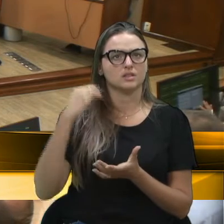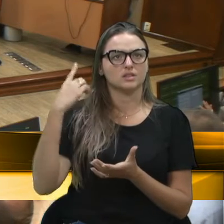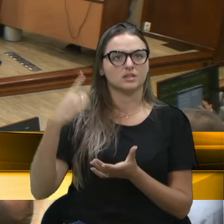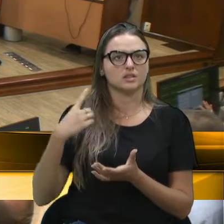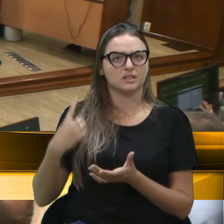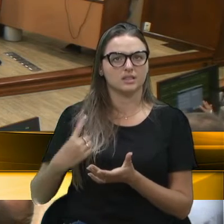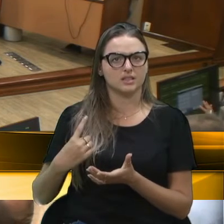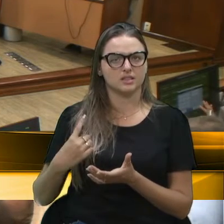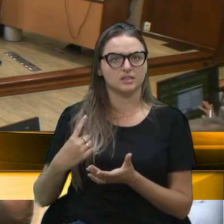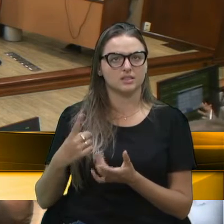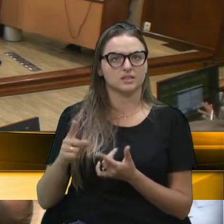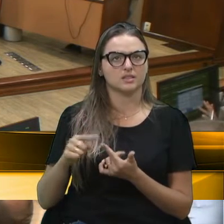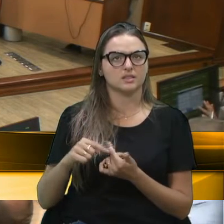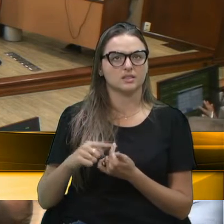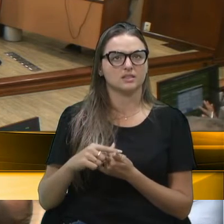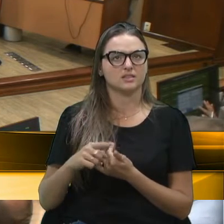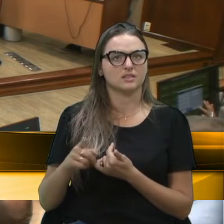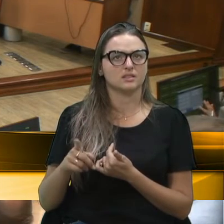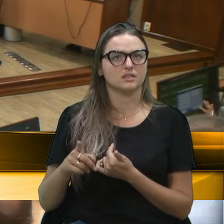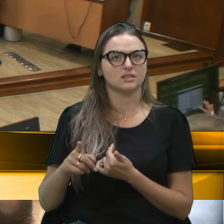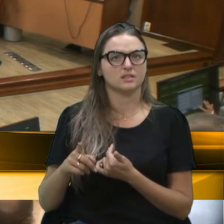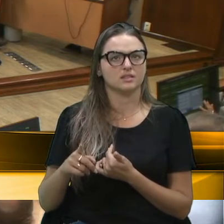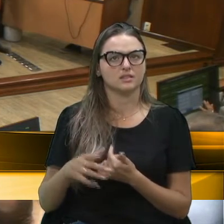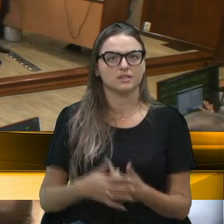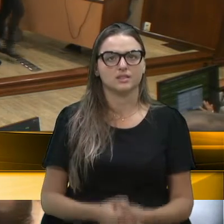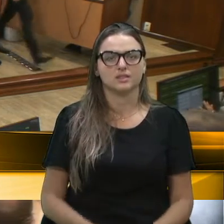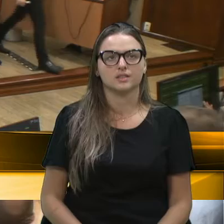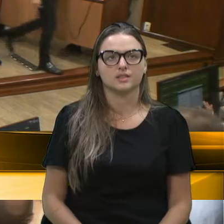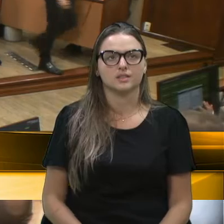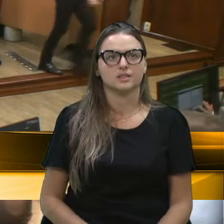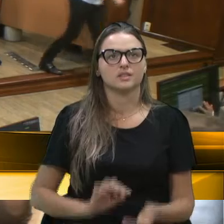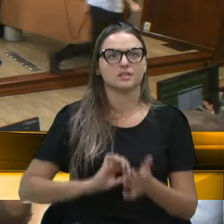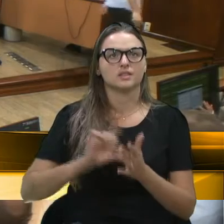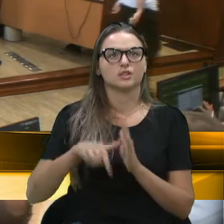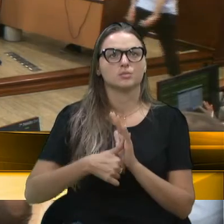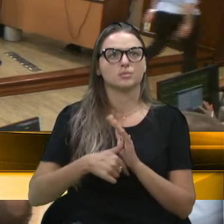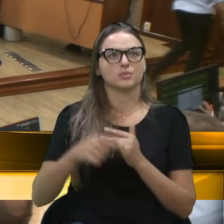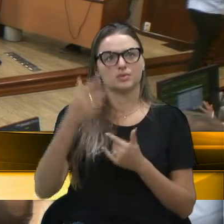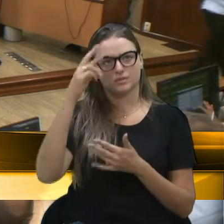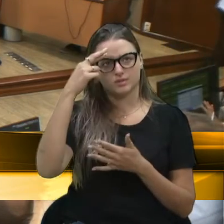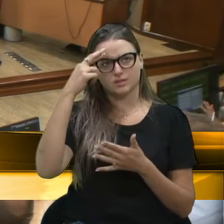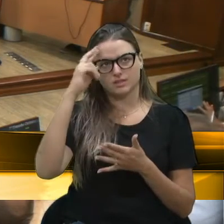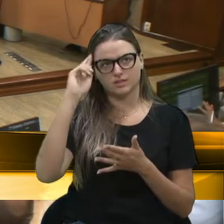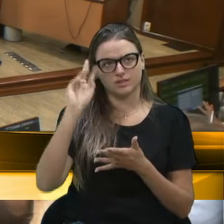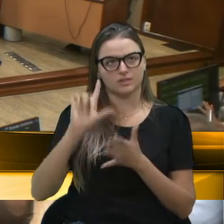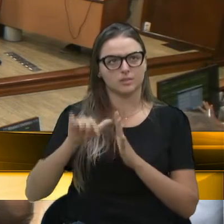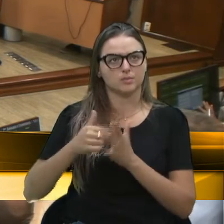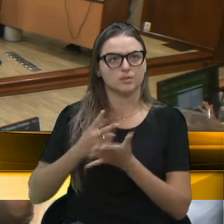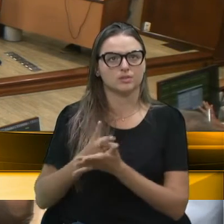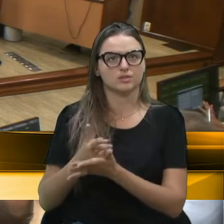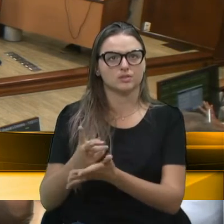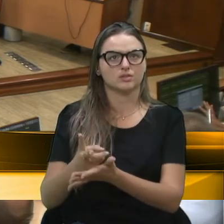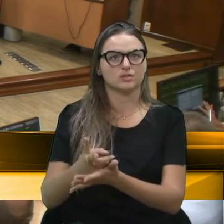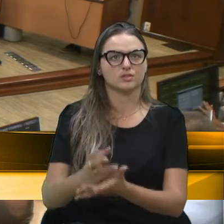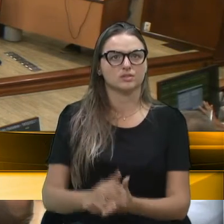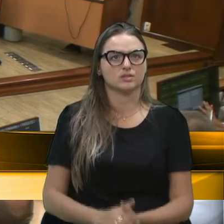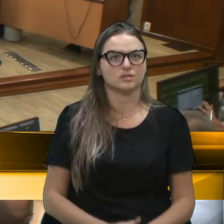então, primeira, que eu estava... E depois o Rafael. Depois é o Xuxa, depois...